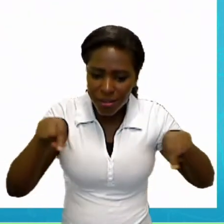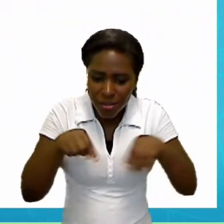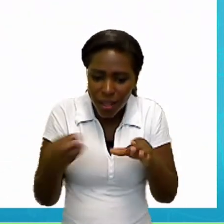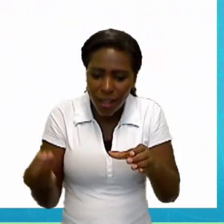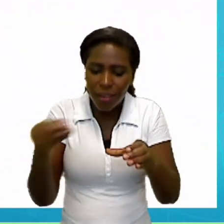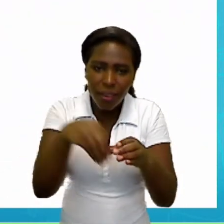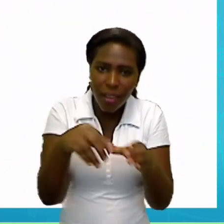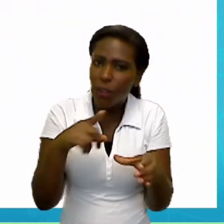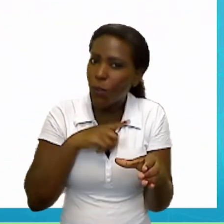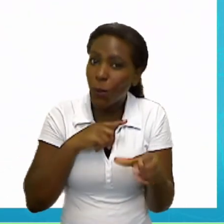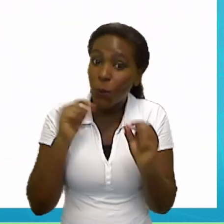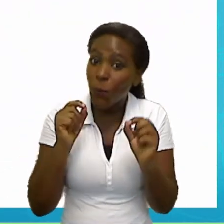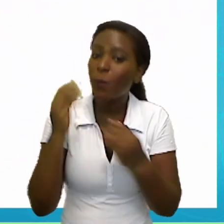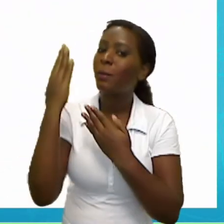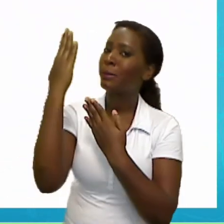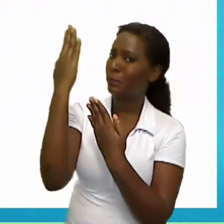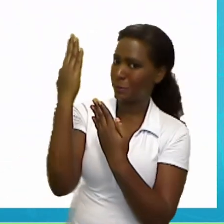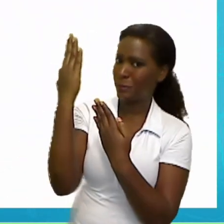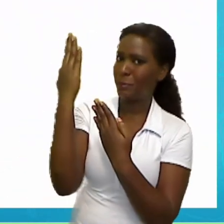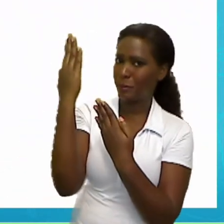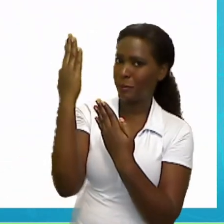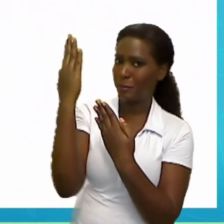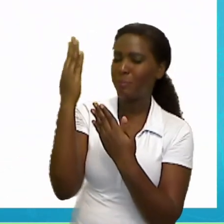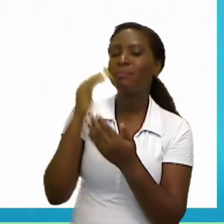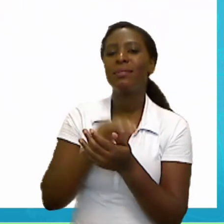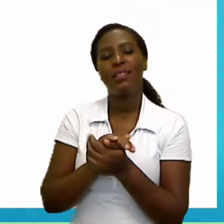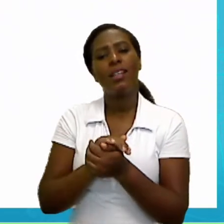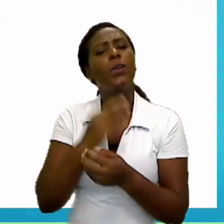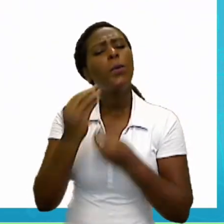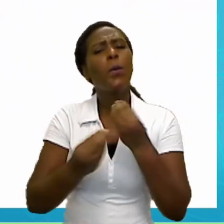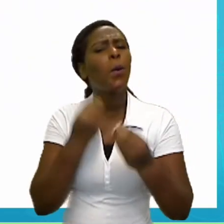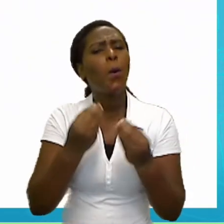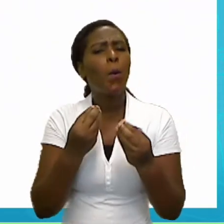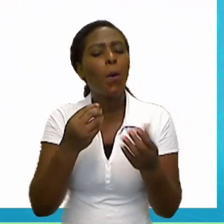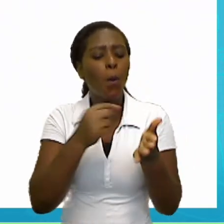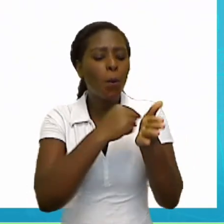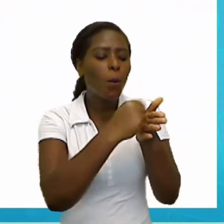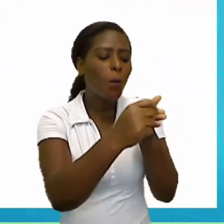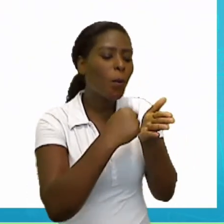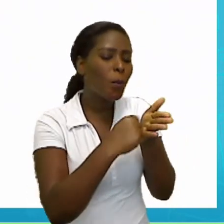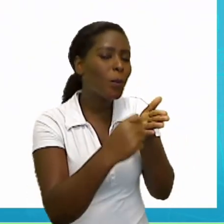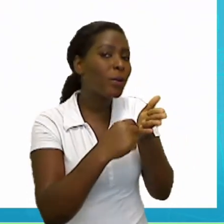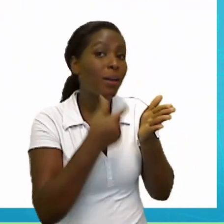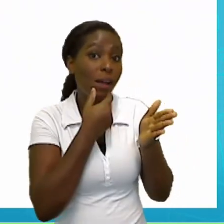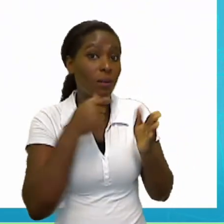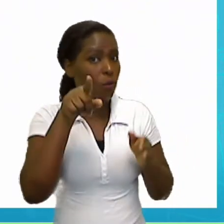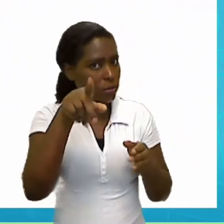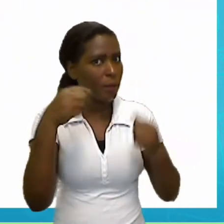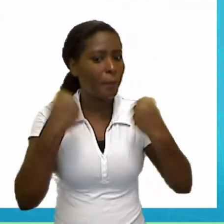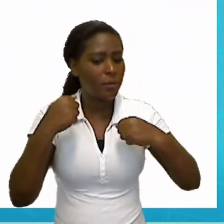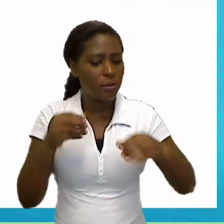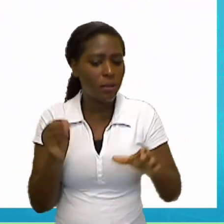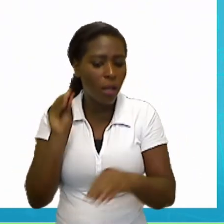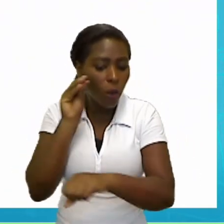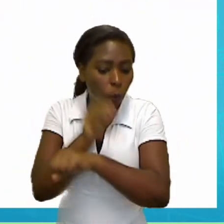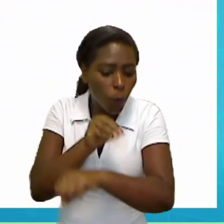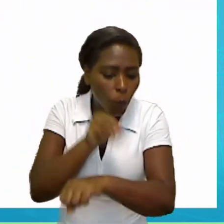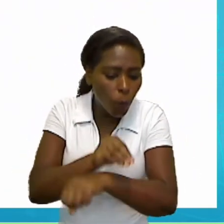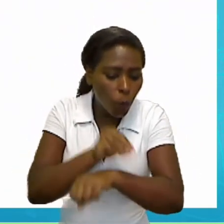Desk. Repeat. Desk. A sua carteira escolar, que você tem que ter muito cuidado com ela. Desk.